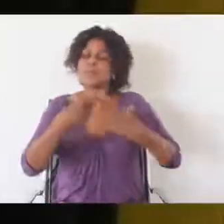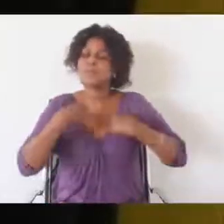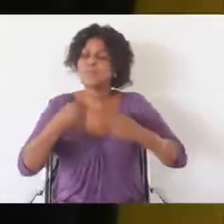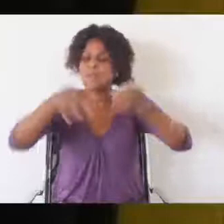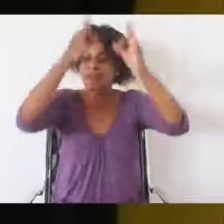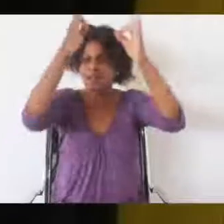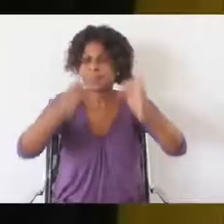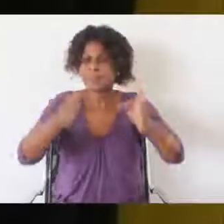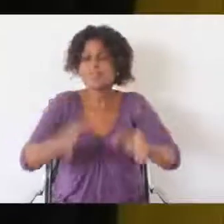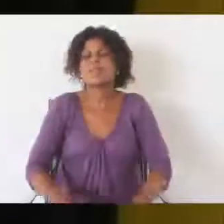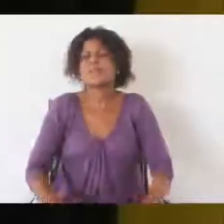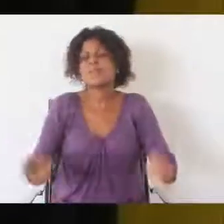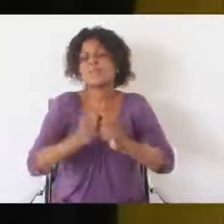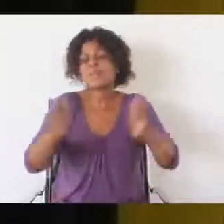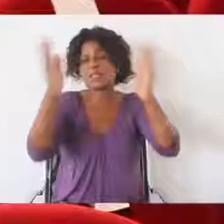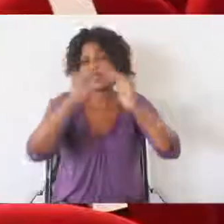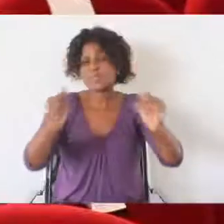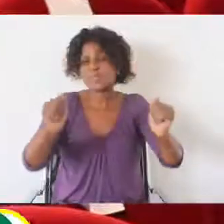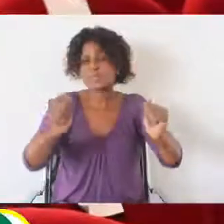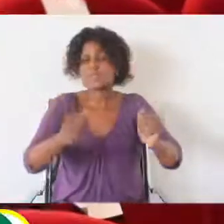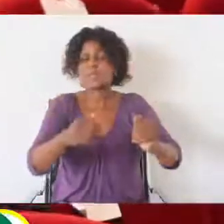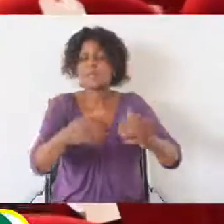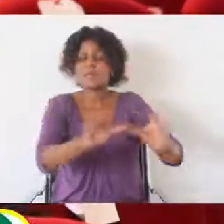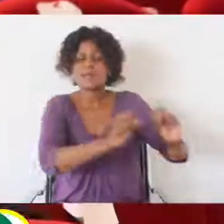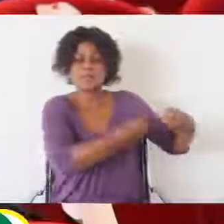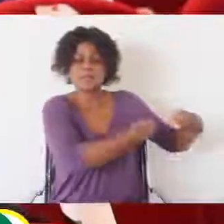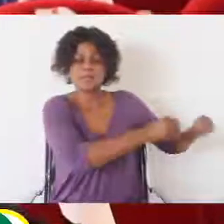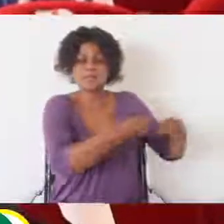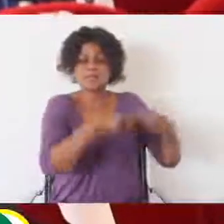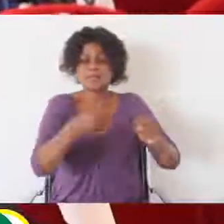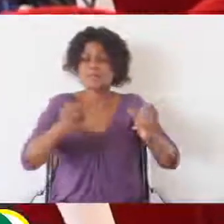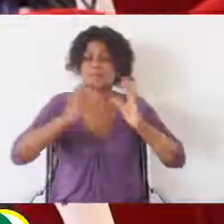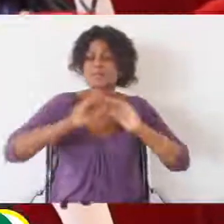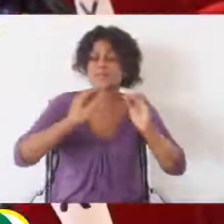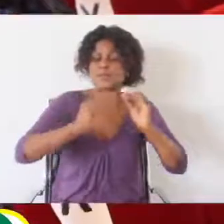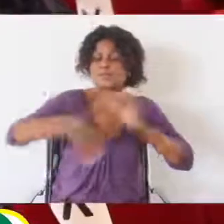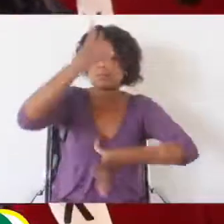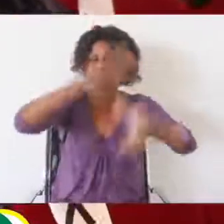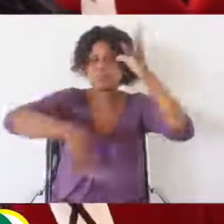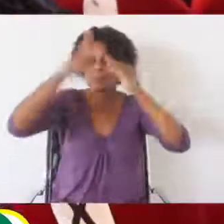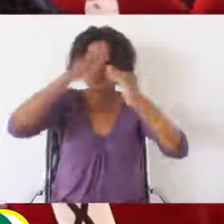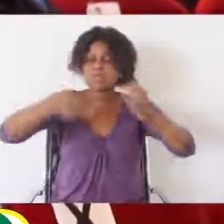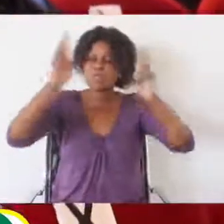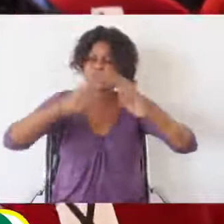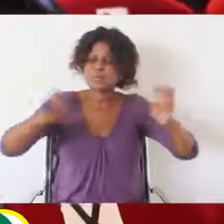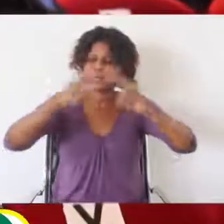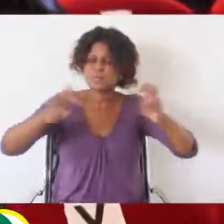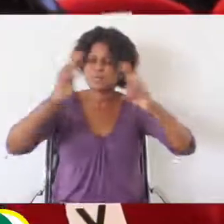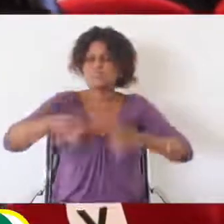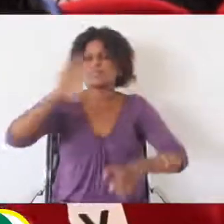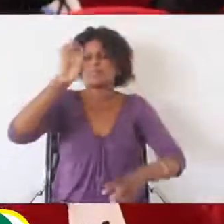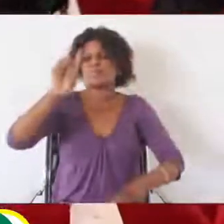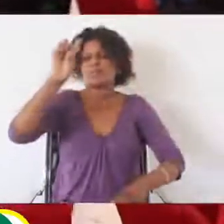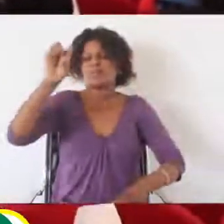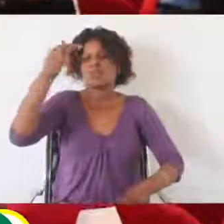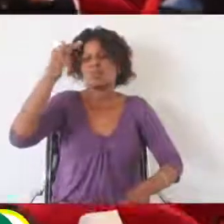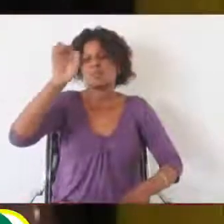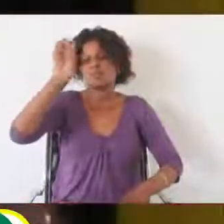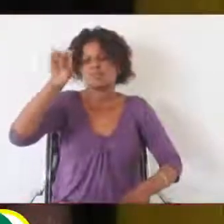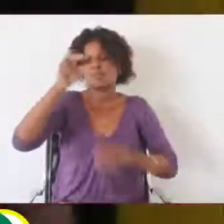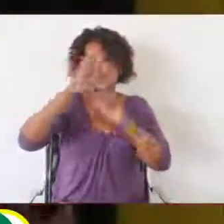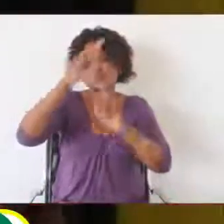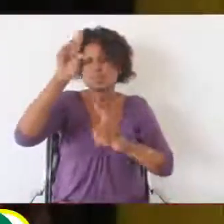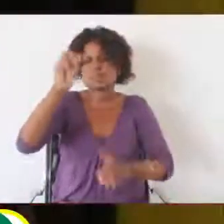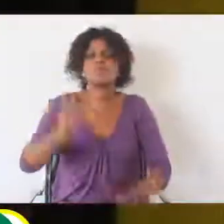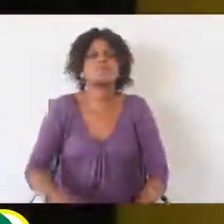particular referência às suas atividades de ensino, aprendizagem, investigação e extensão. Uma das formas de alcançar este